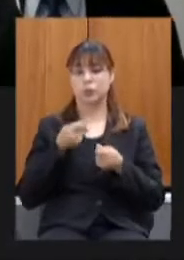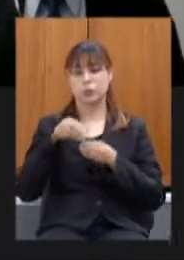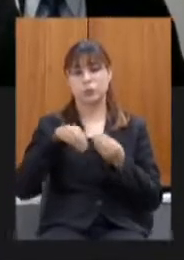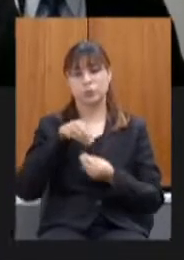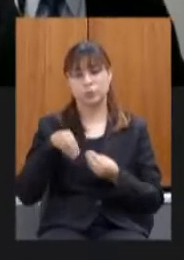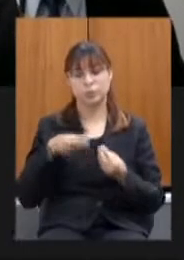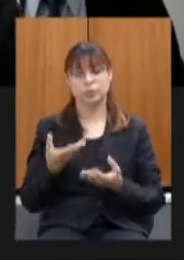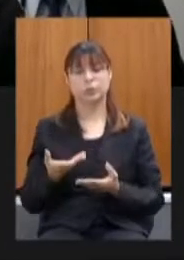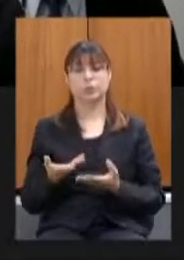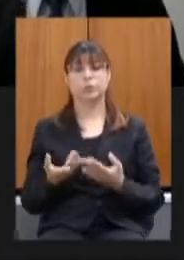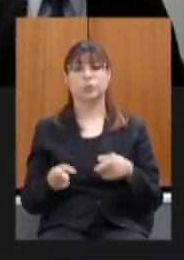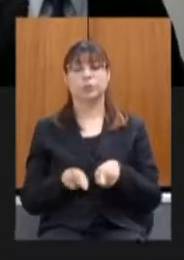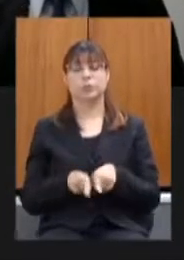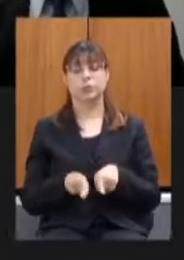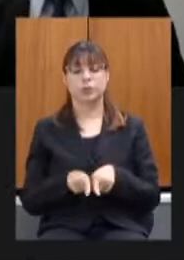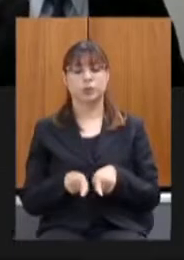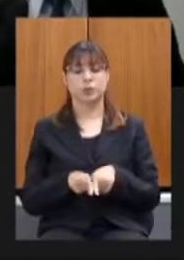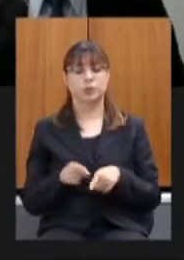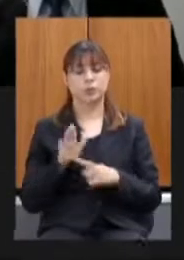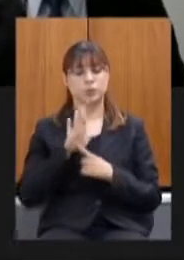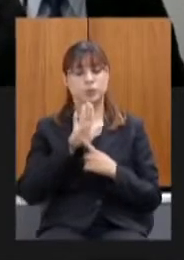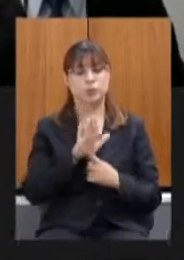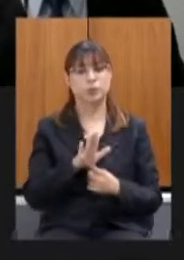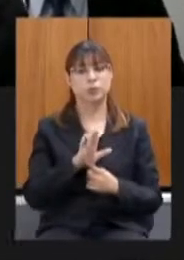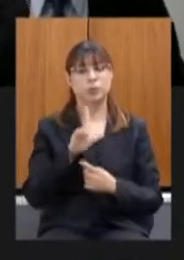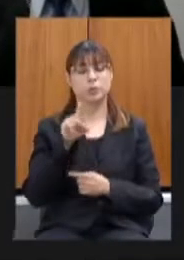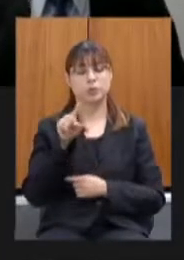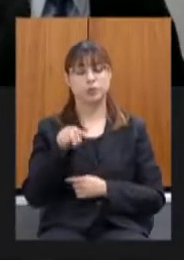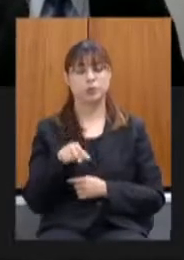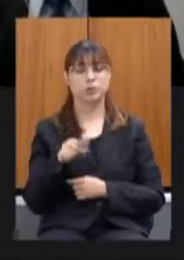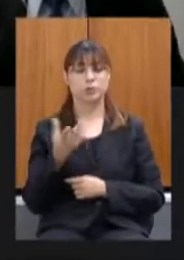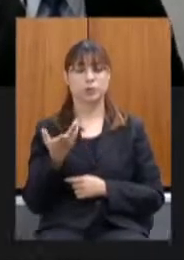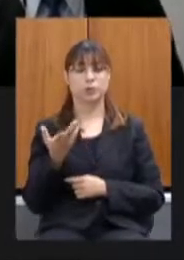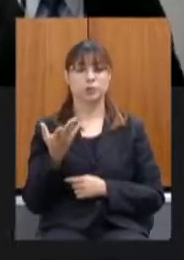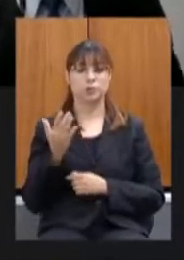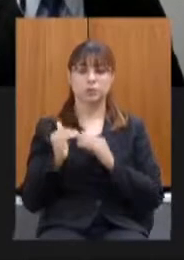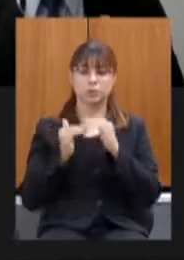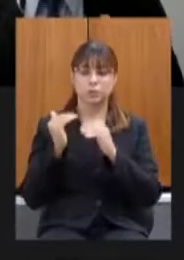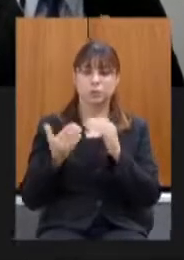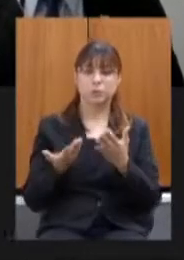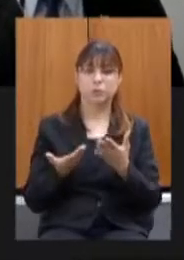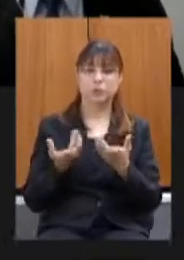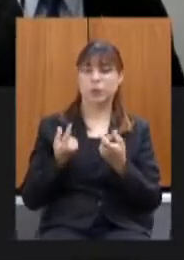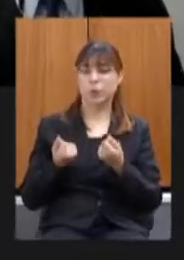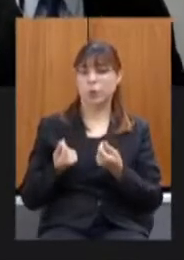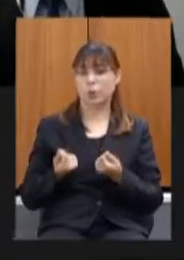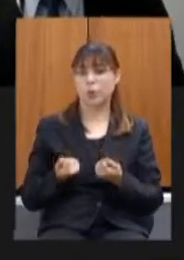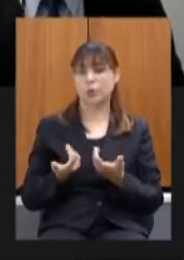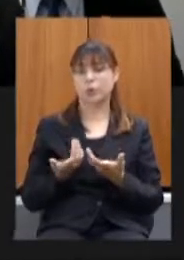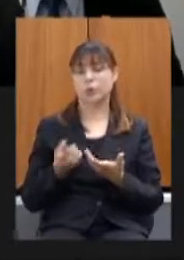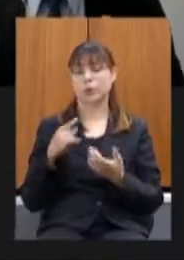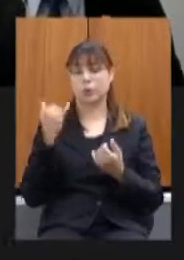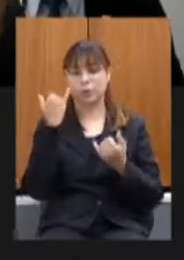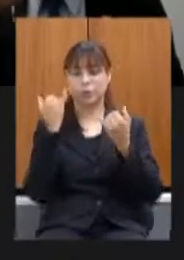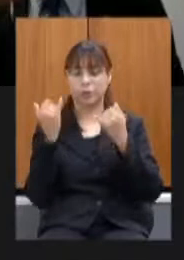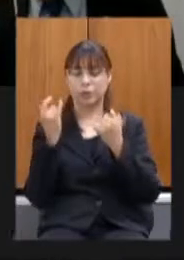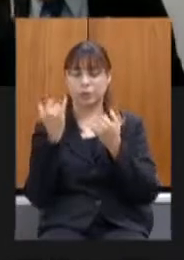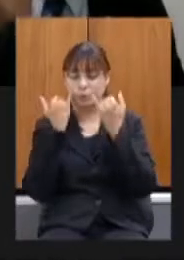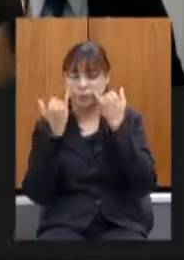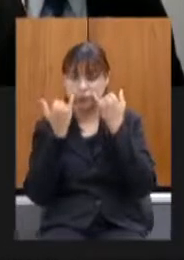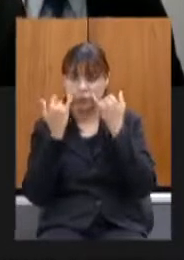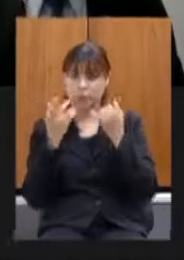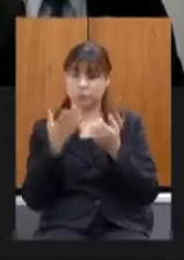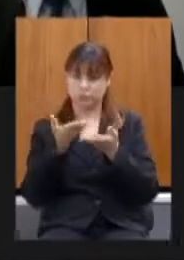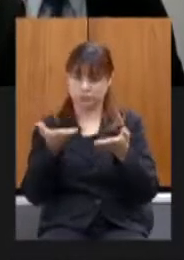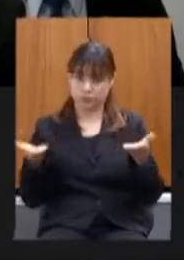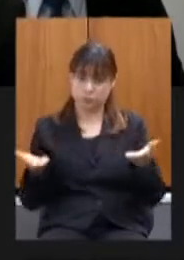indicadores de desempenho econômico e financeiro estão lá colocados são informações públicas uma vez que ali